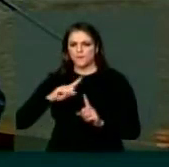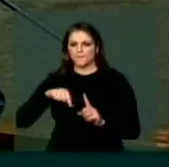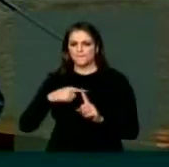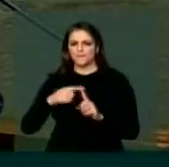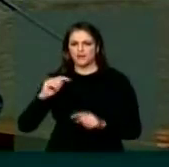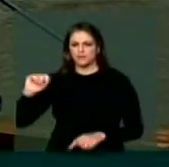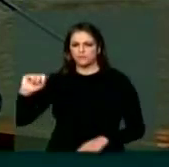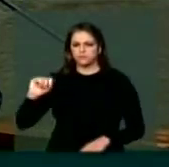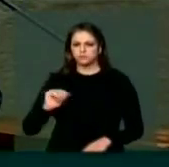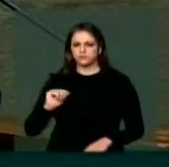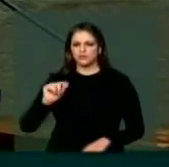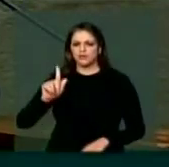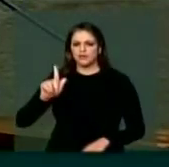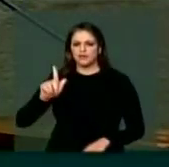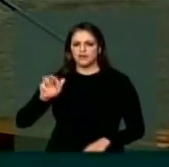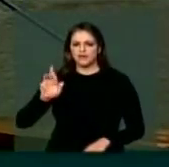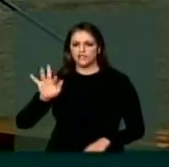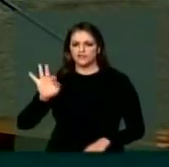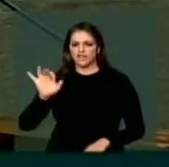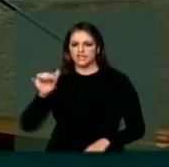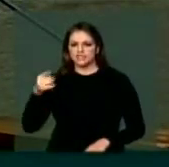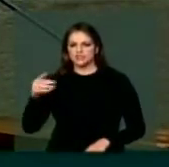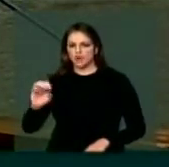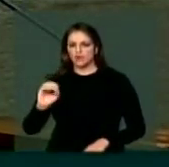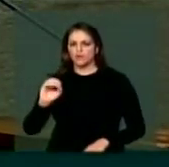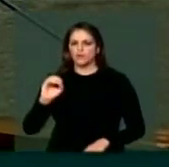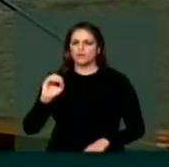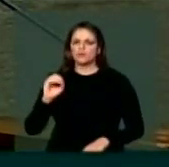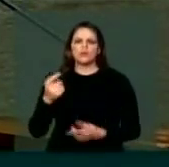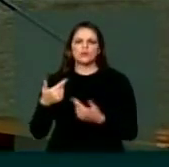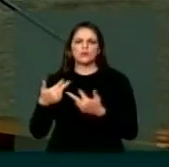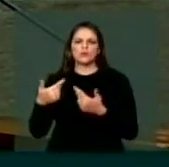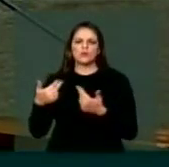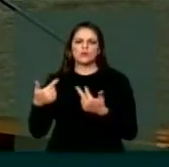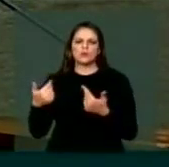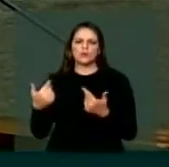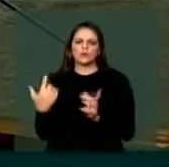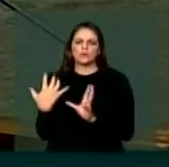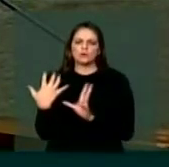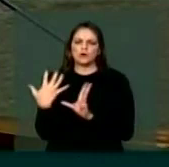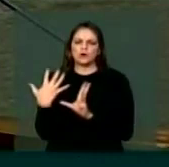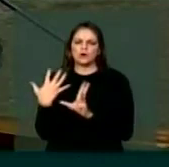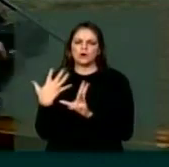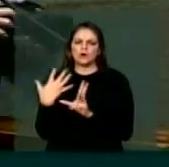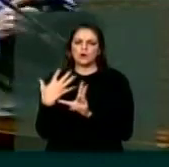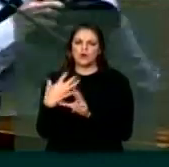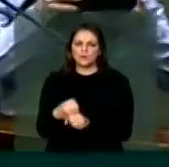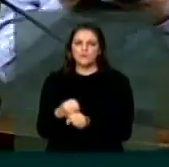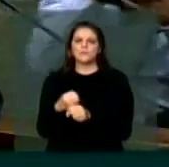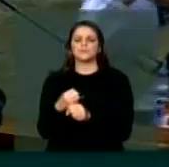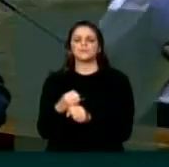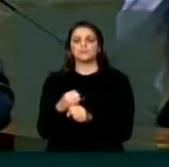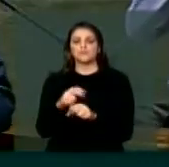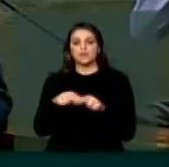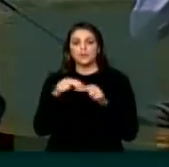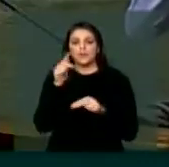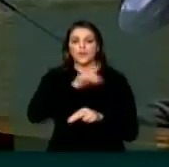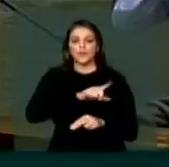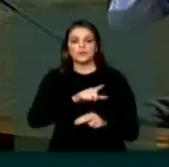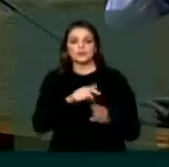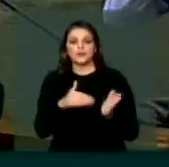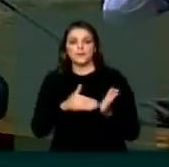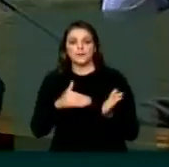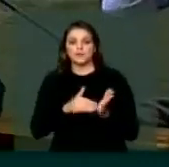gratificações, alguns penduricalhos que acabam formando, totalizando esse